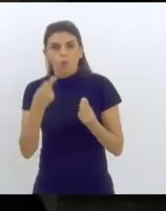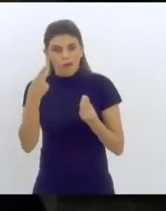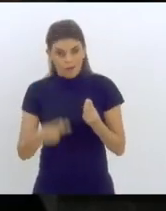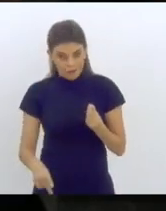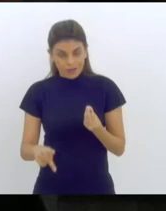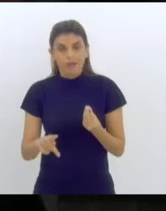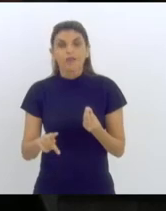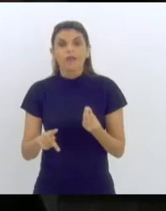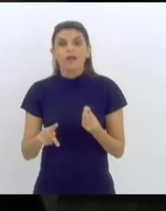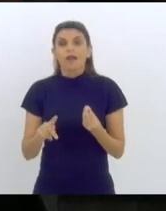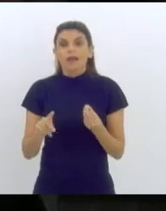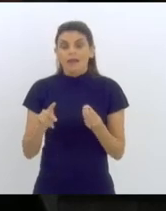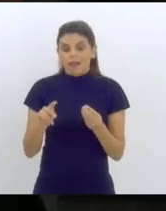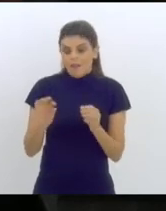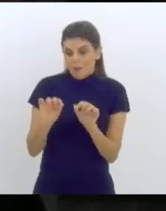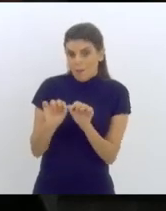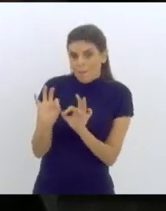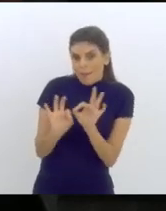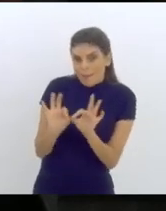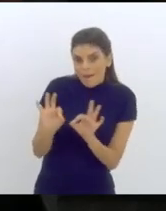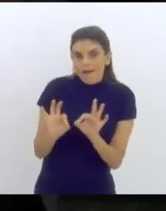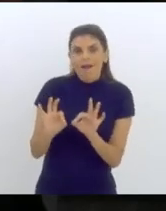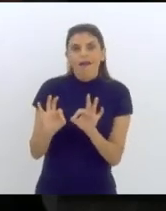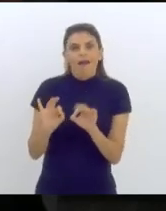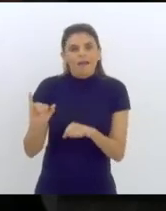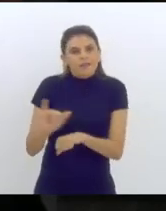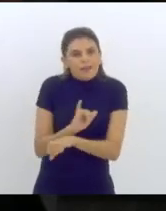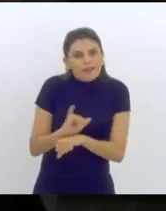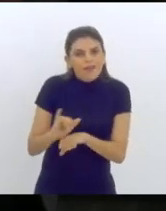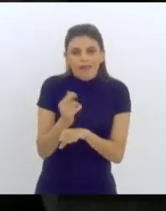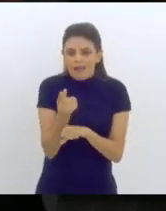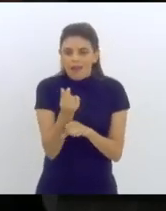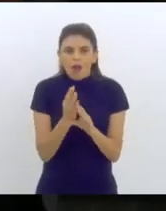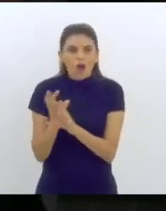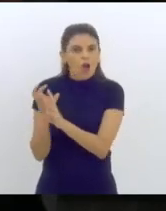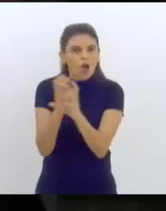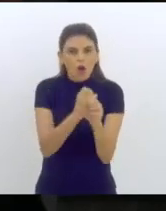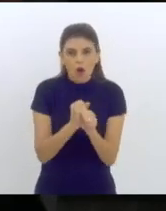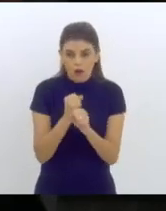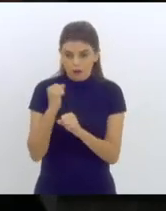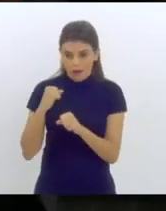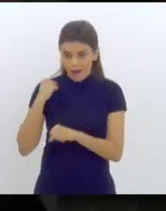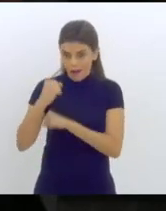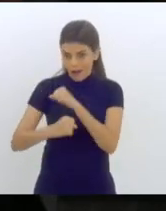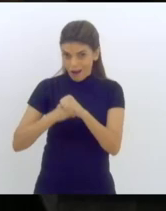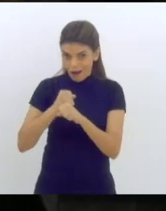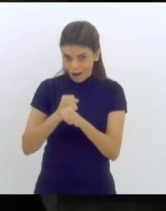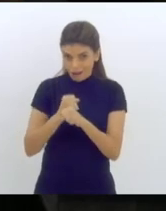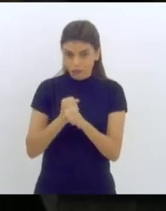o Plano Estratégico de Desenvolvimento Econômico e Social ao longo de 2023